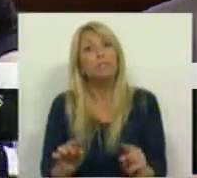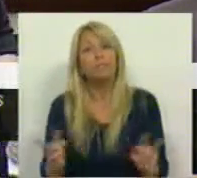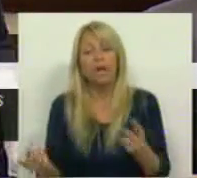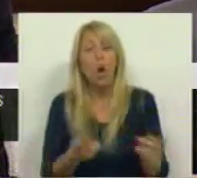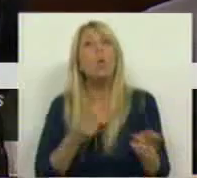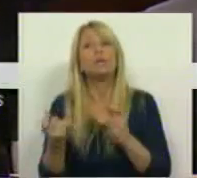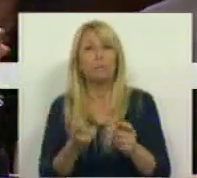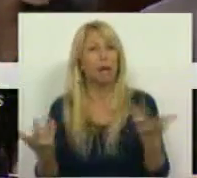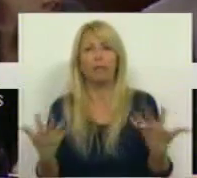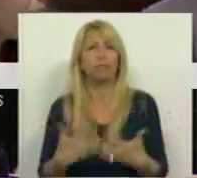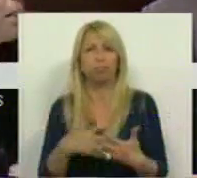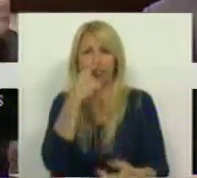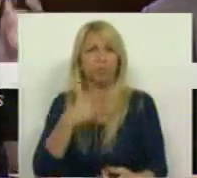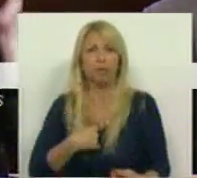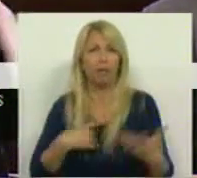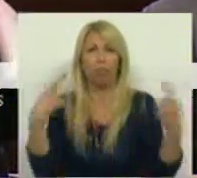debate de equívocos.